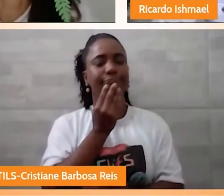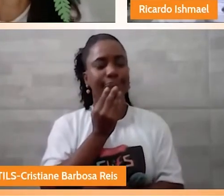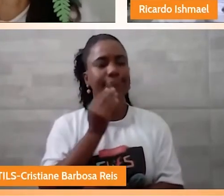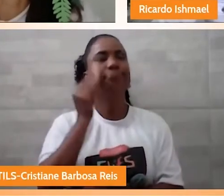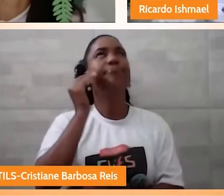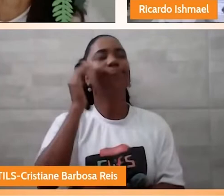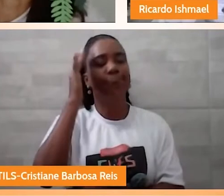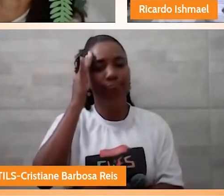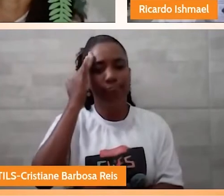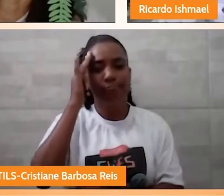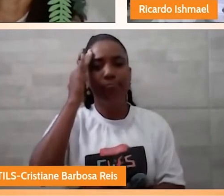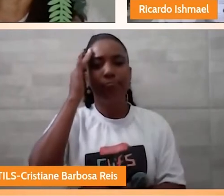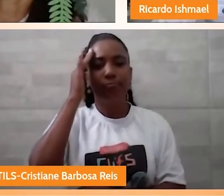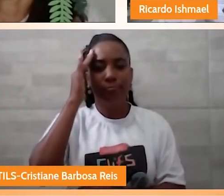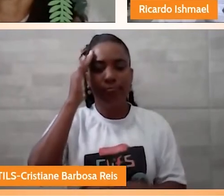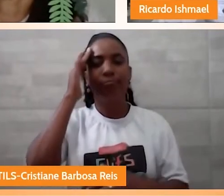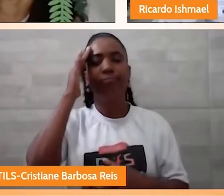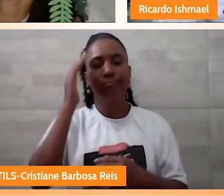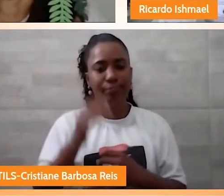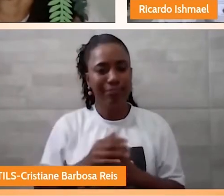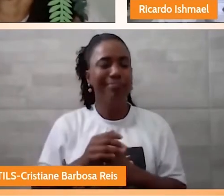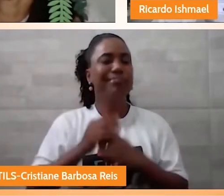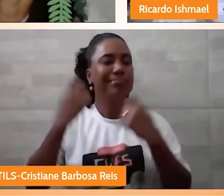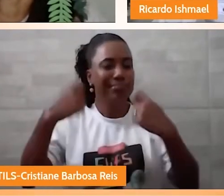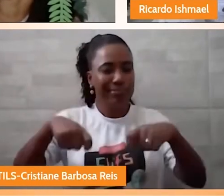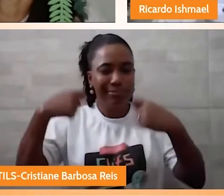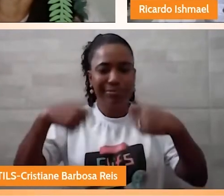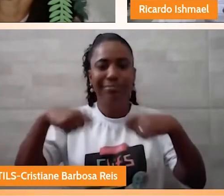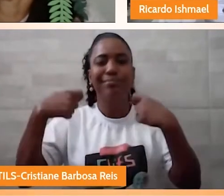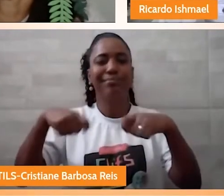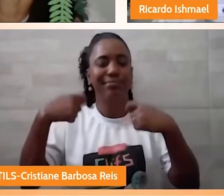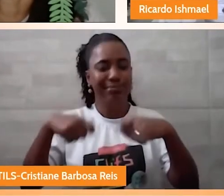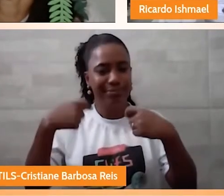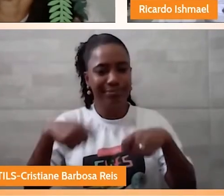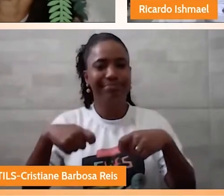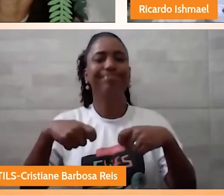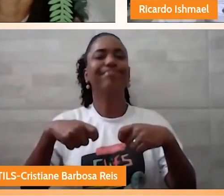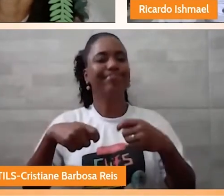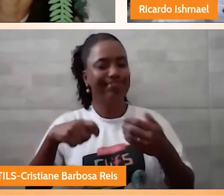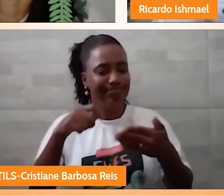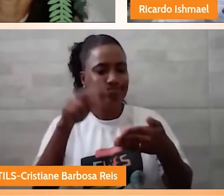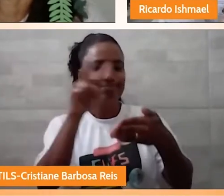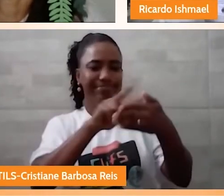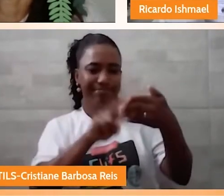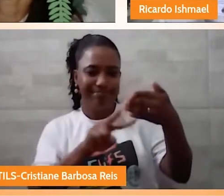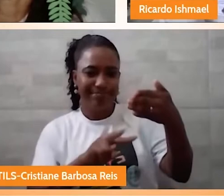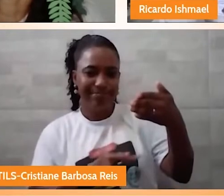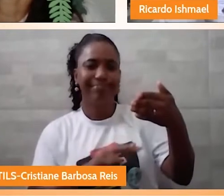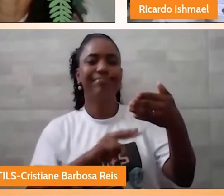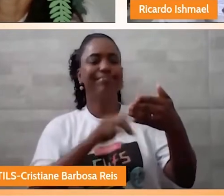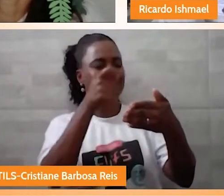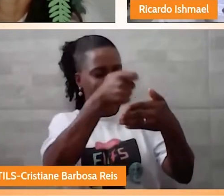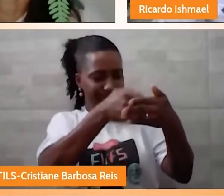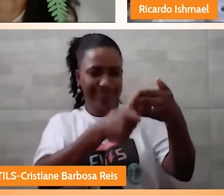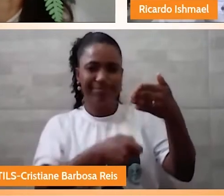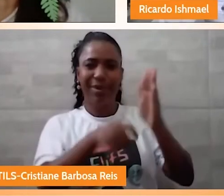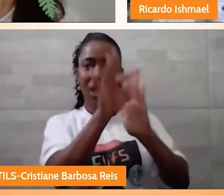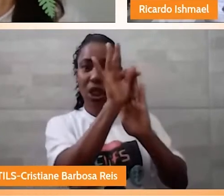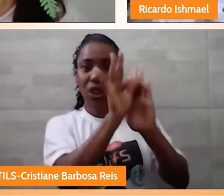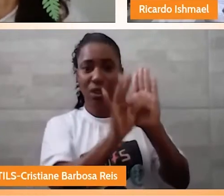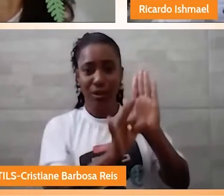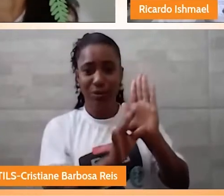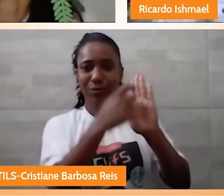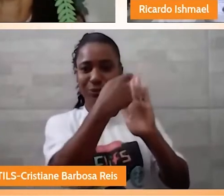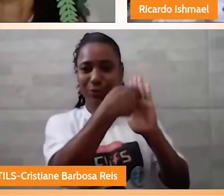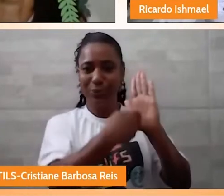não haveria, para mim, um outro caminho que não fosse através da produção textual. E, mais